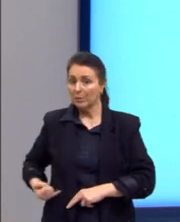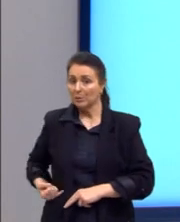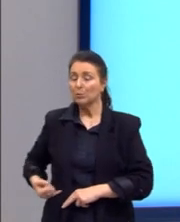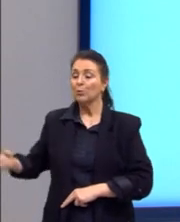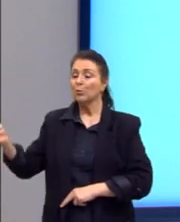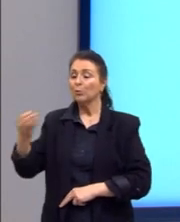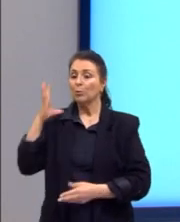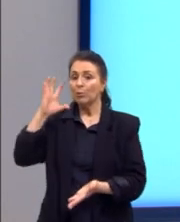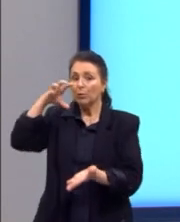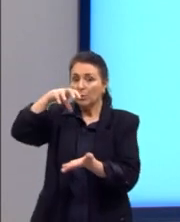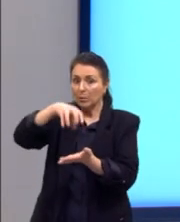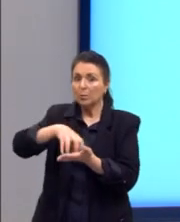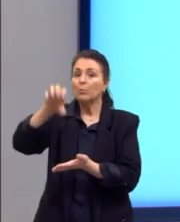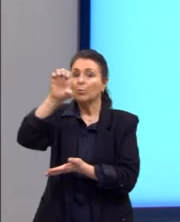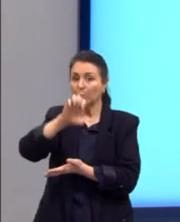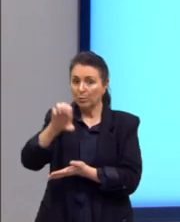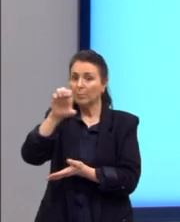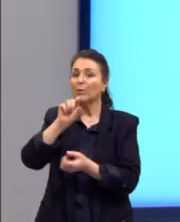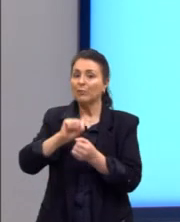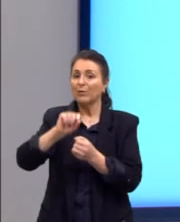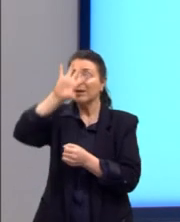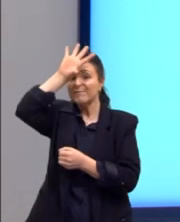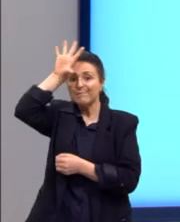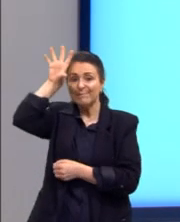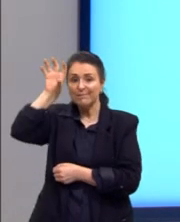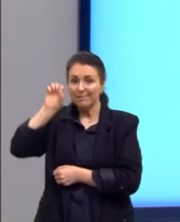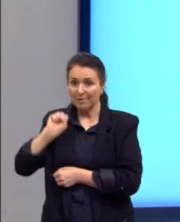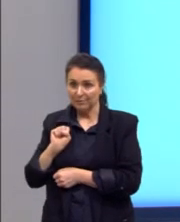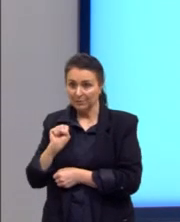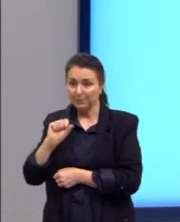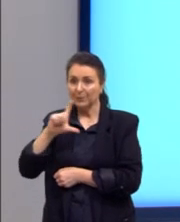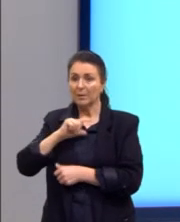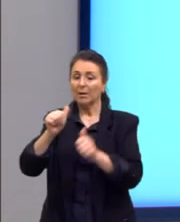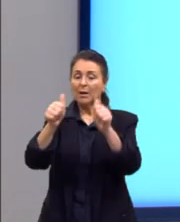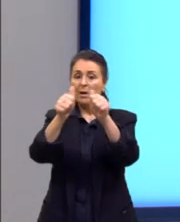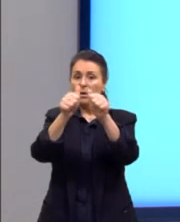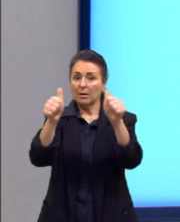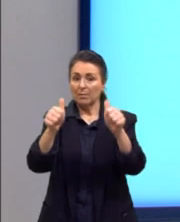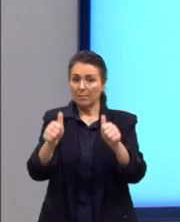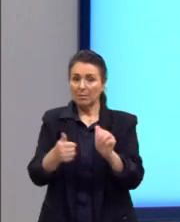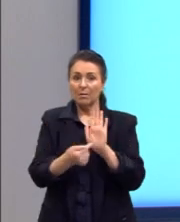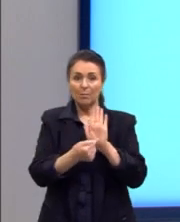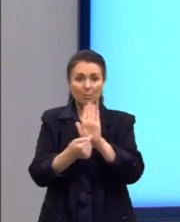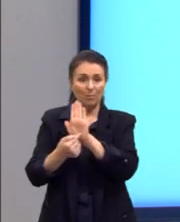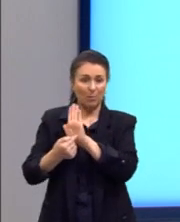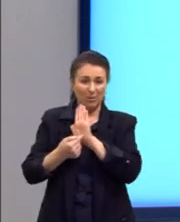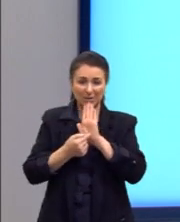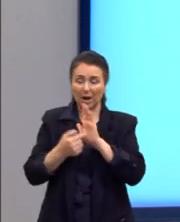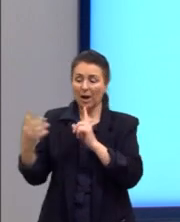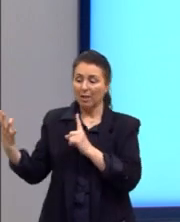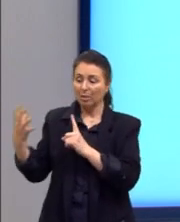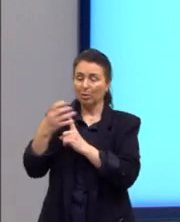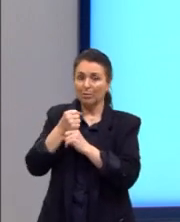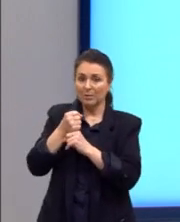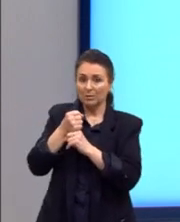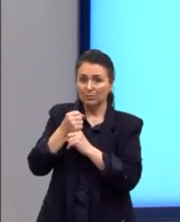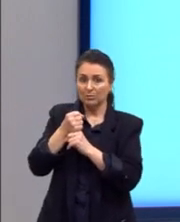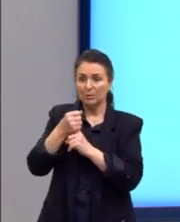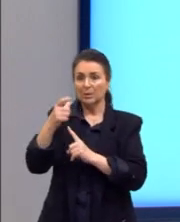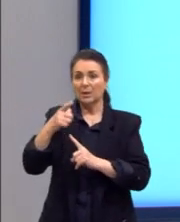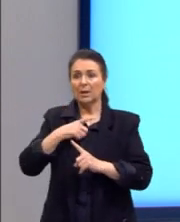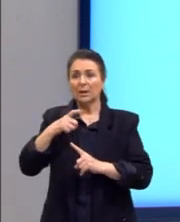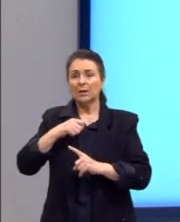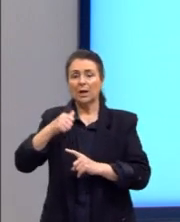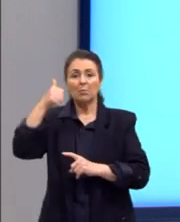europeu perpetrou. E aqui a gente tem imagens para ilustrar um pouquinho nessa dominação. Uma